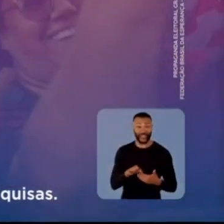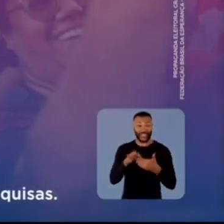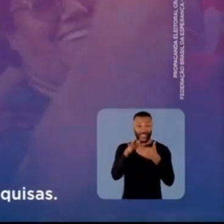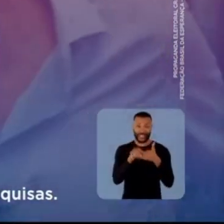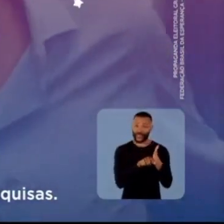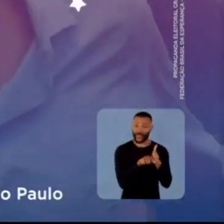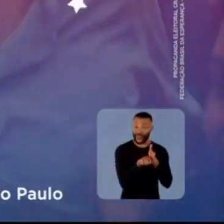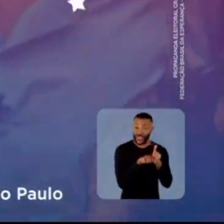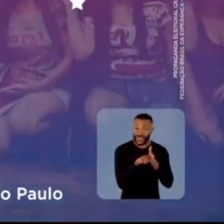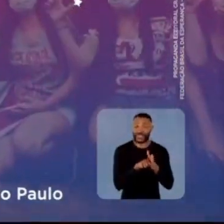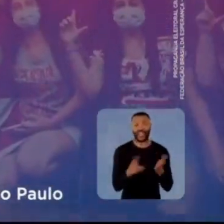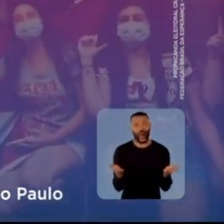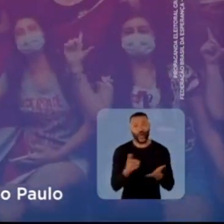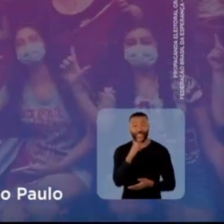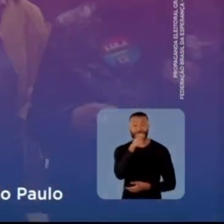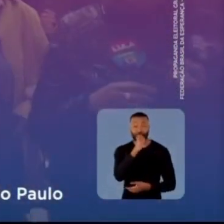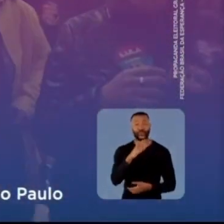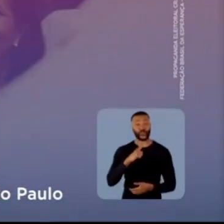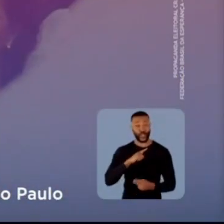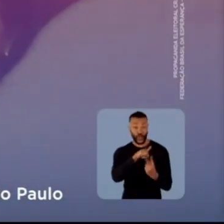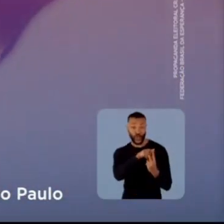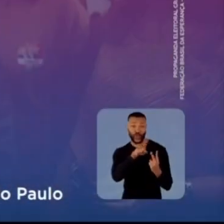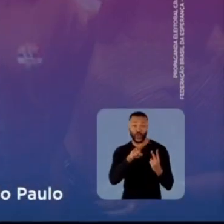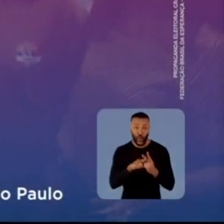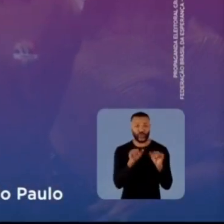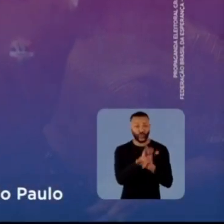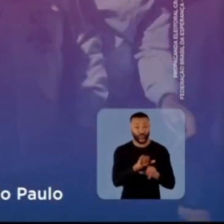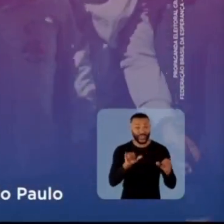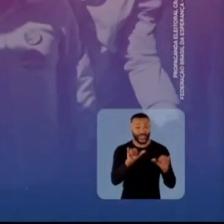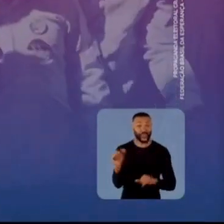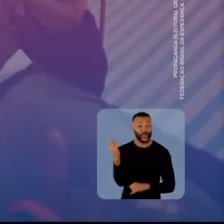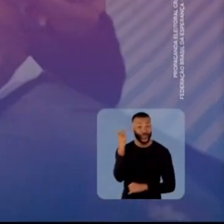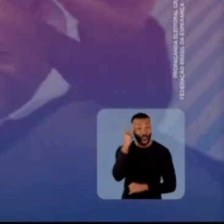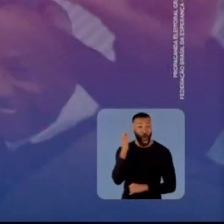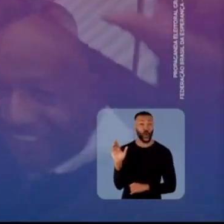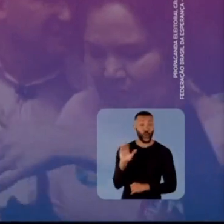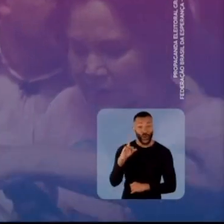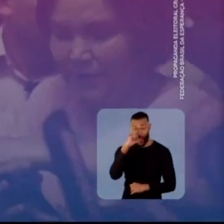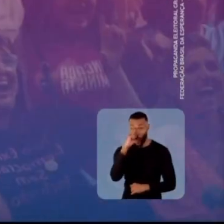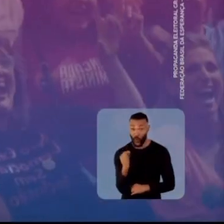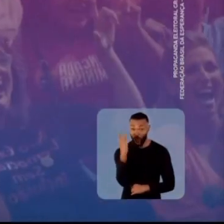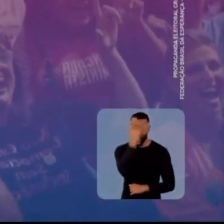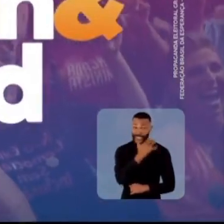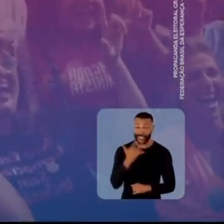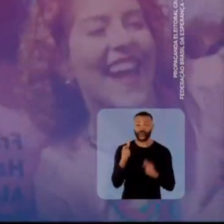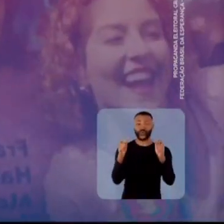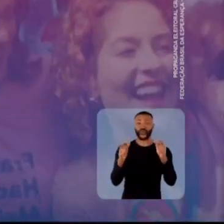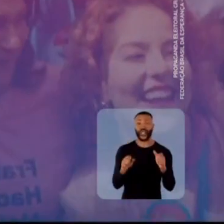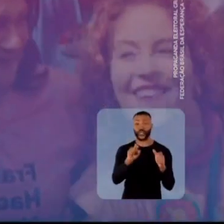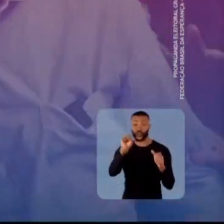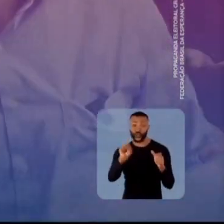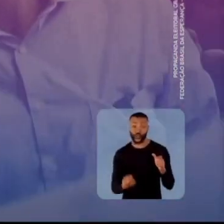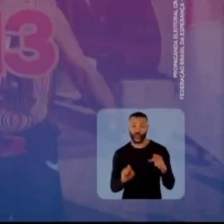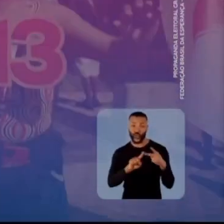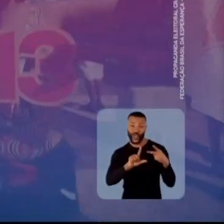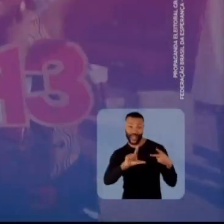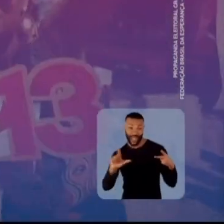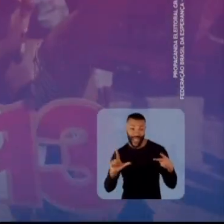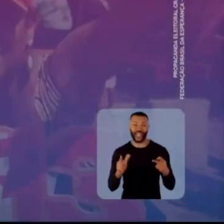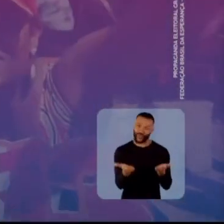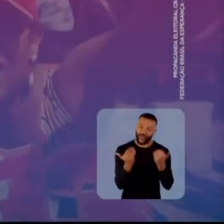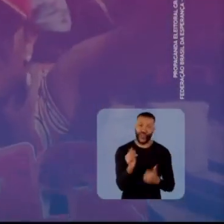liderando as pesquisas. E nesse sábado tem dois grandes comícios em São Paulo com Lula, Alckmin e Haddad na Zona Sul e na Zona Leste.